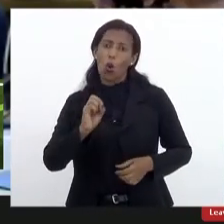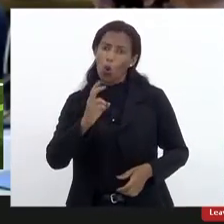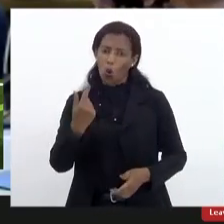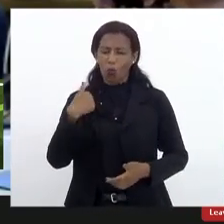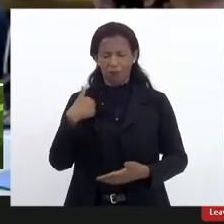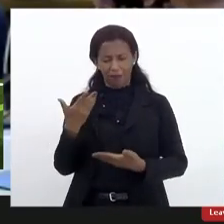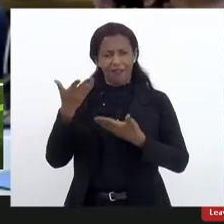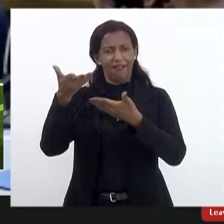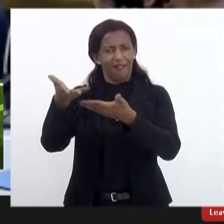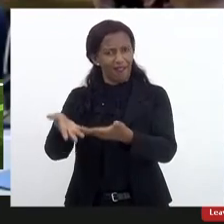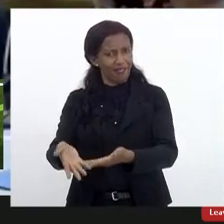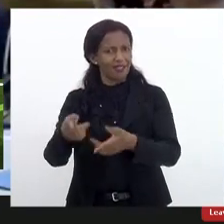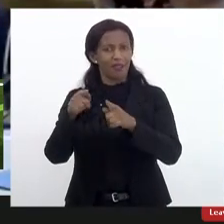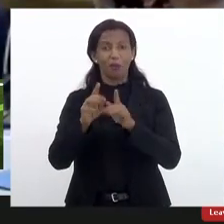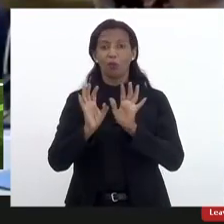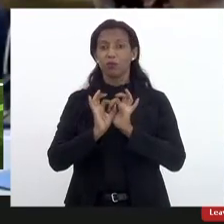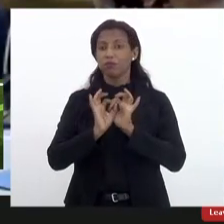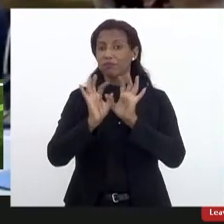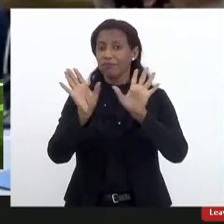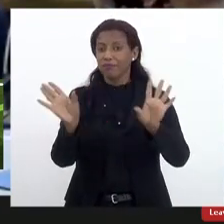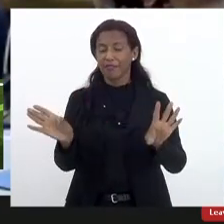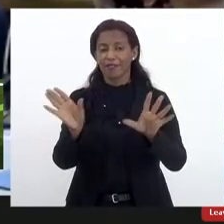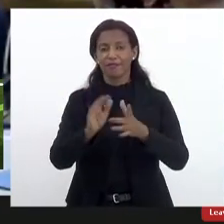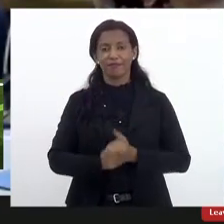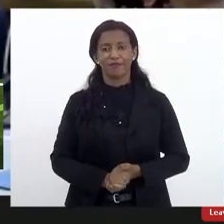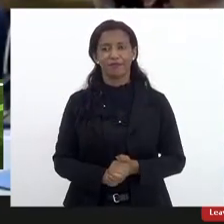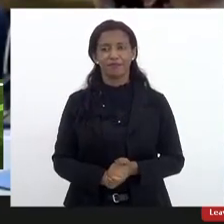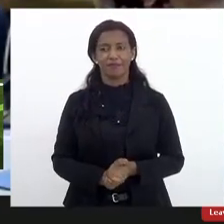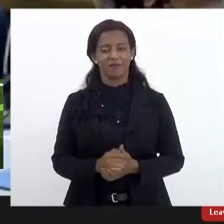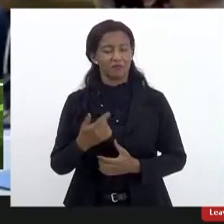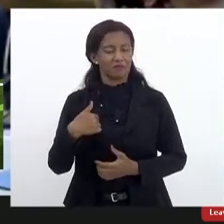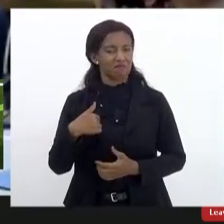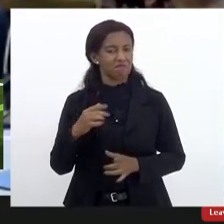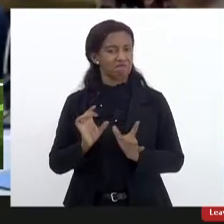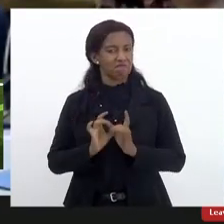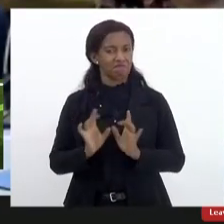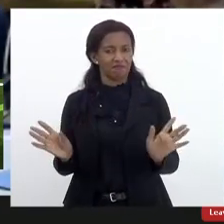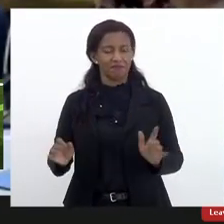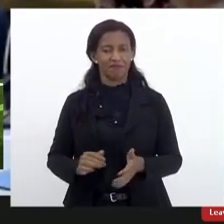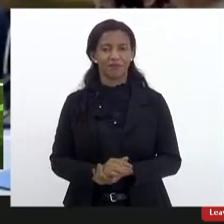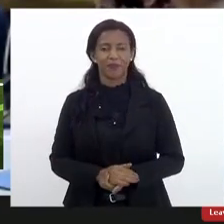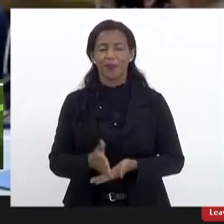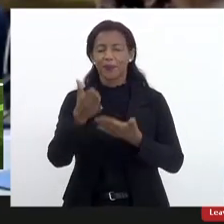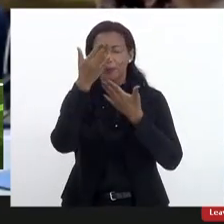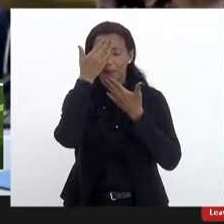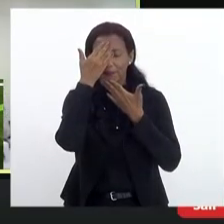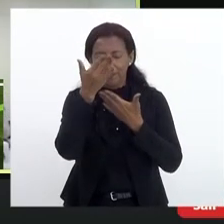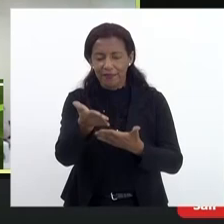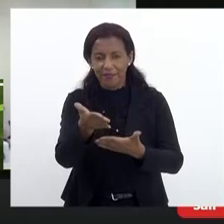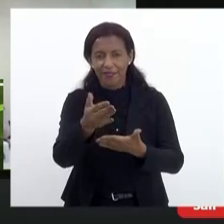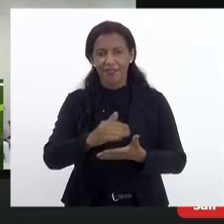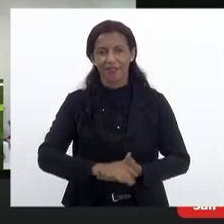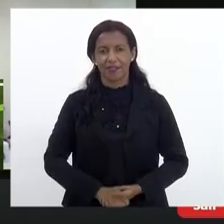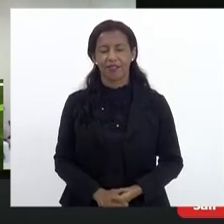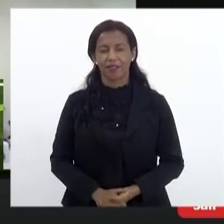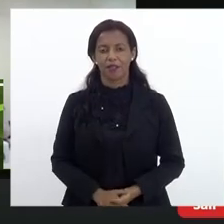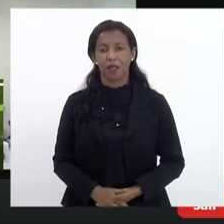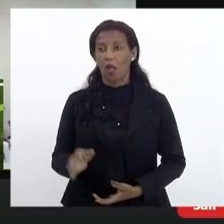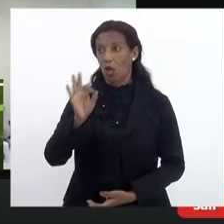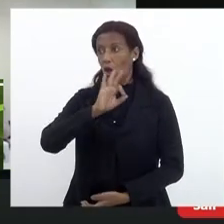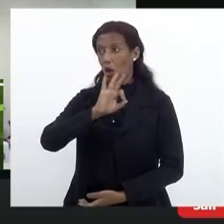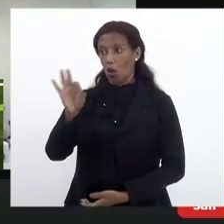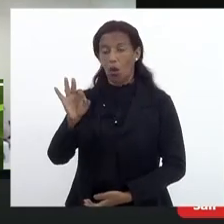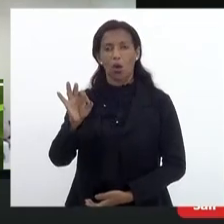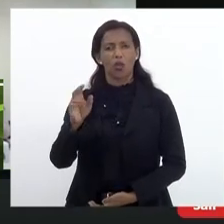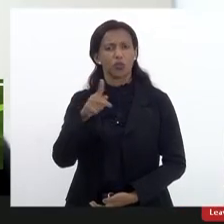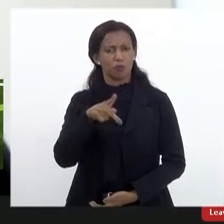irmos aí, fique à vontade, viu, estamos à disposição. Obrigada. Está ótimo, professora Joiausa, vamos